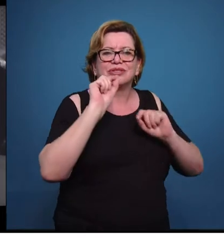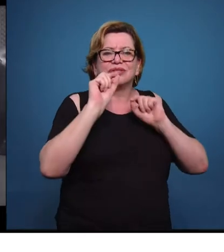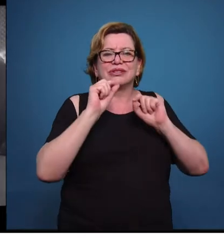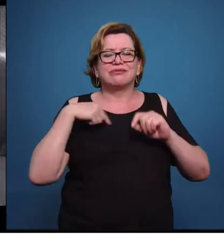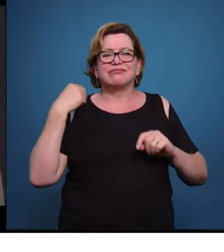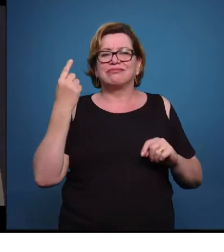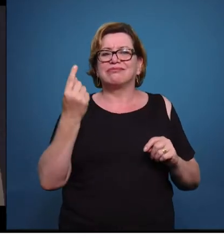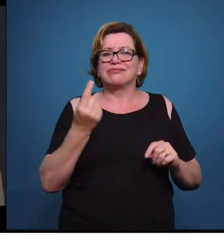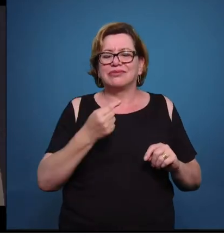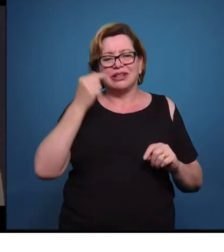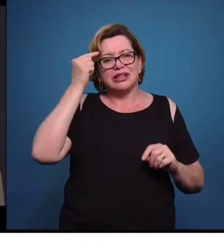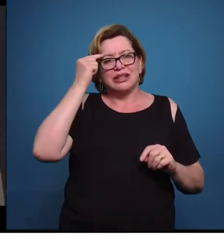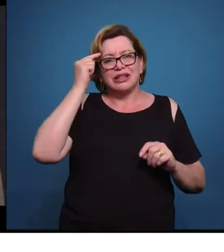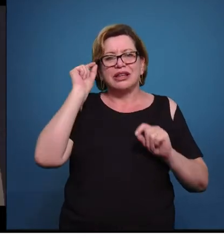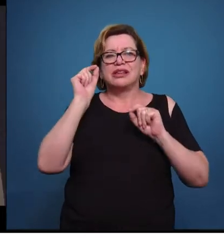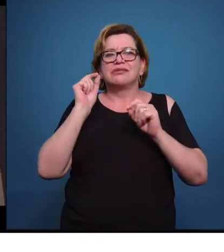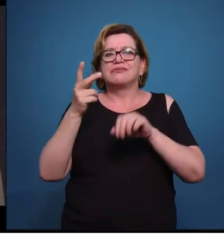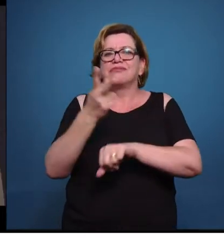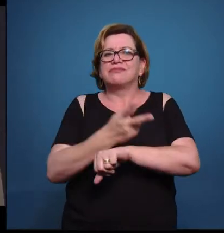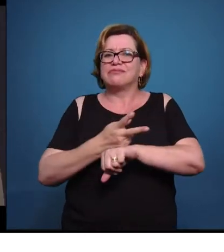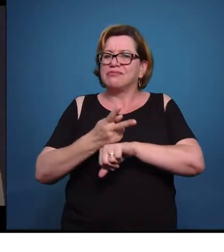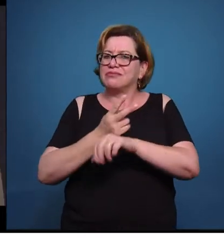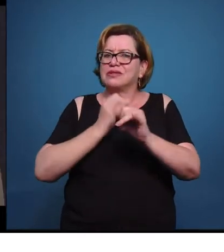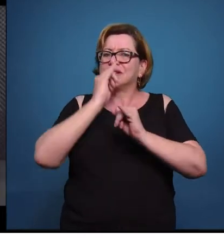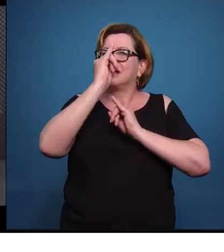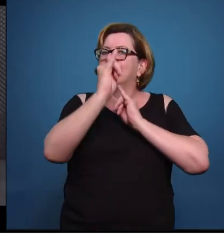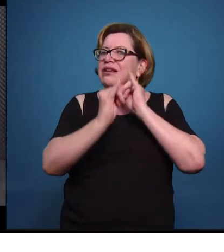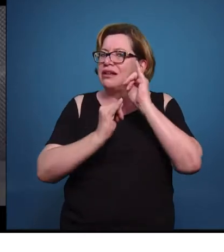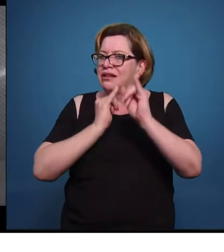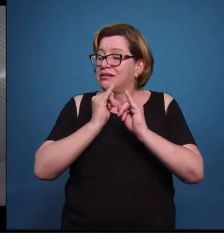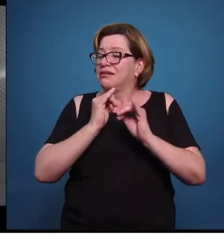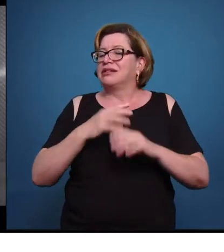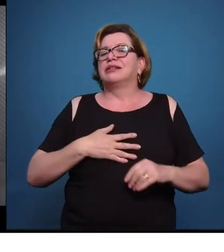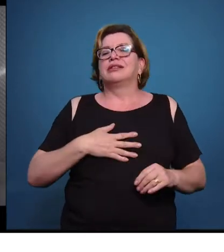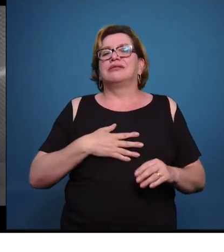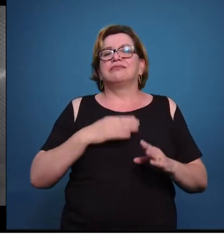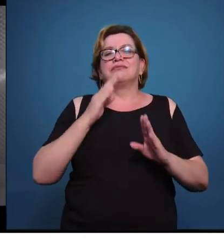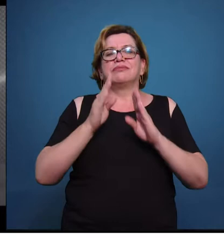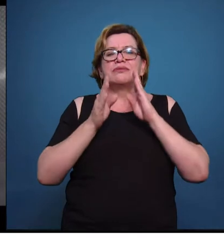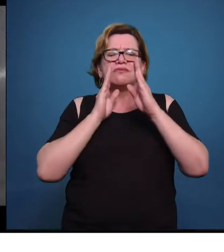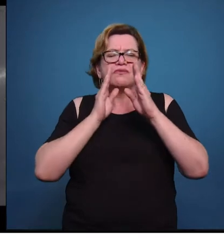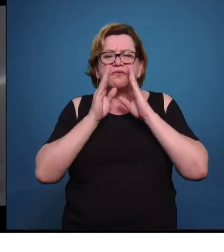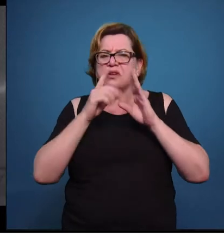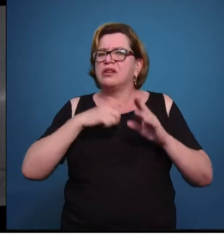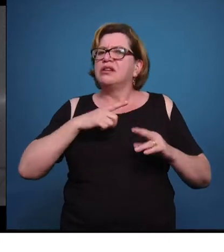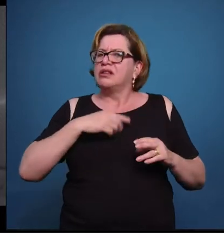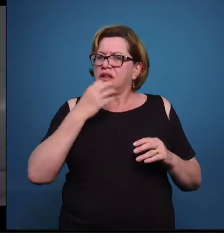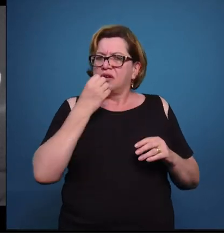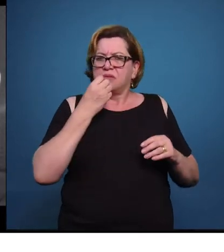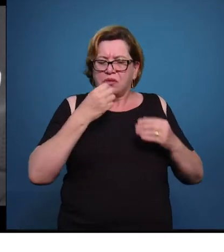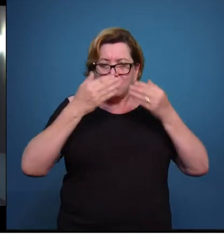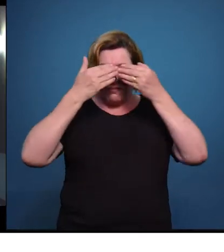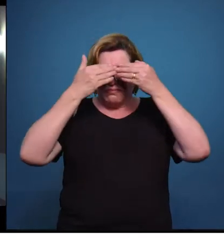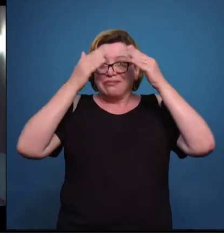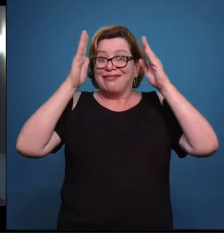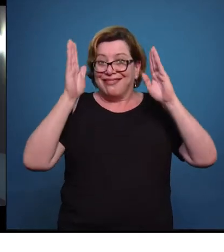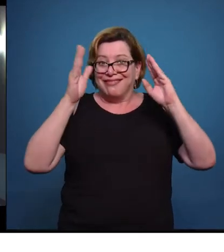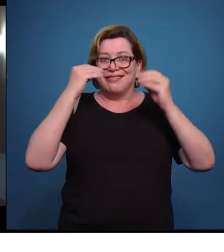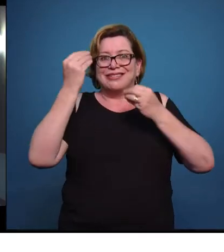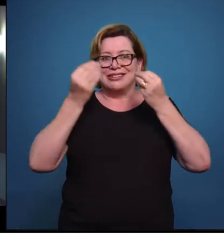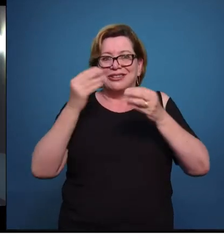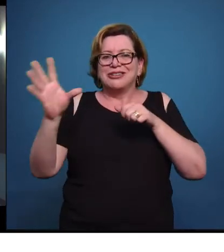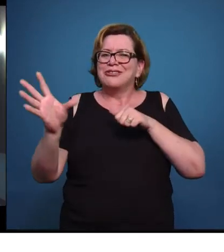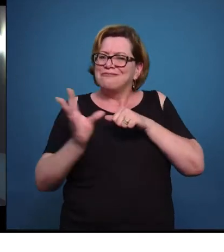gente imagina que eles poderiam buscar nas redes sociais. Há muita coisa boa nas redes sociais de política, de esclarecimento, de